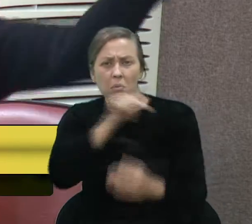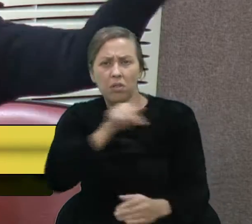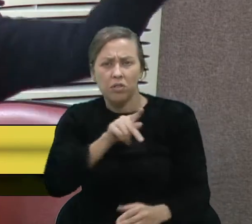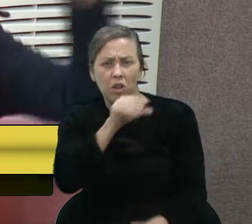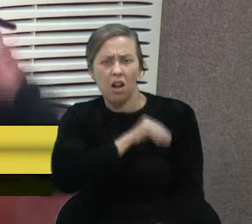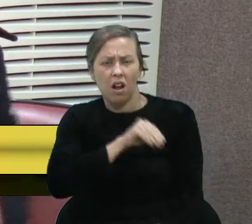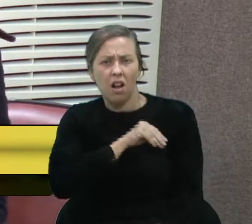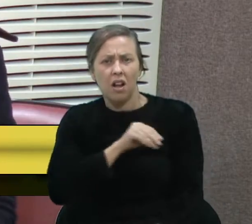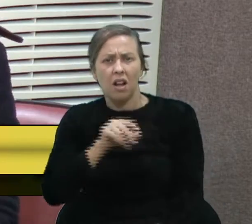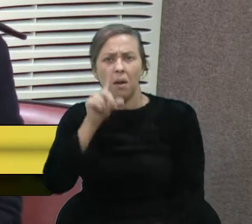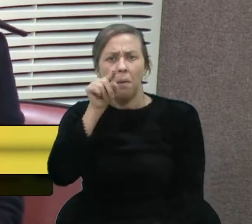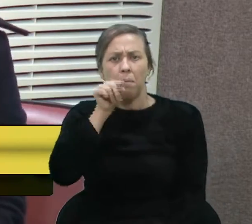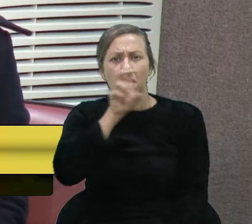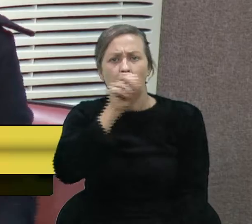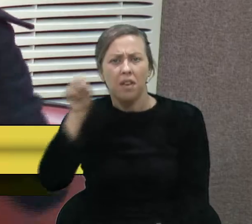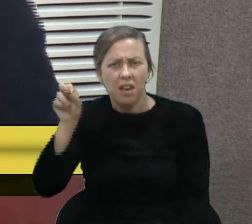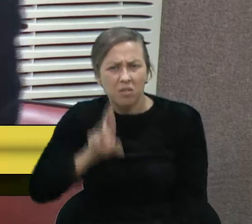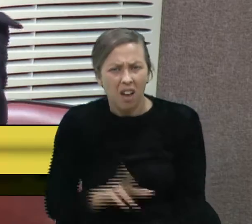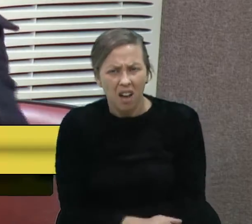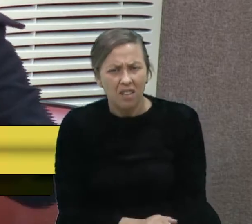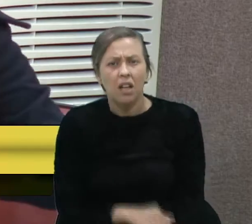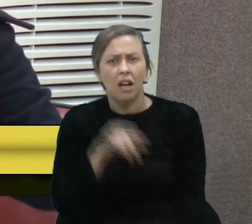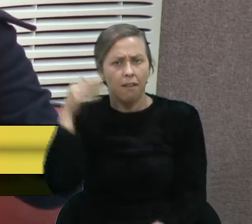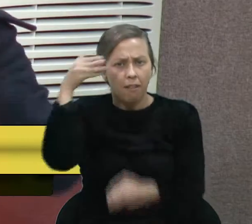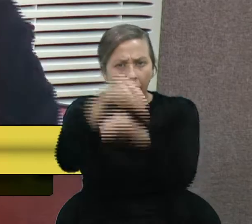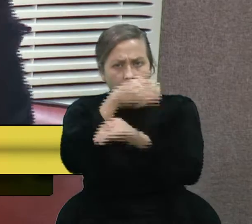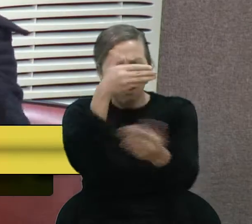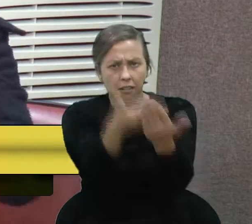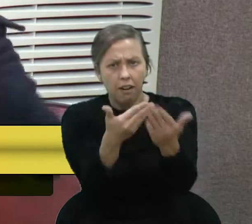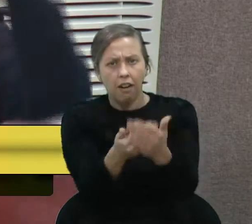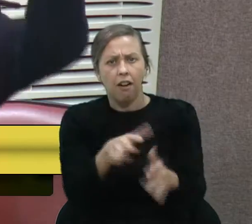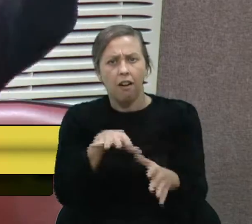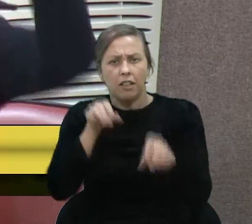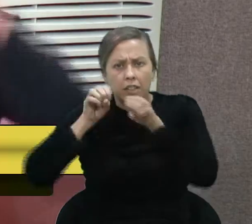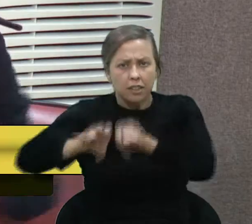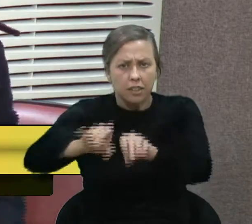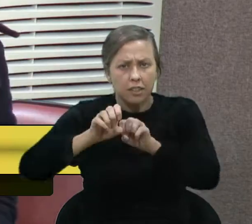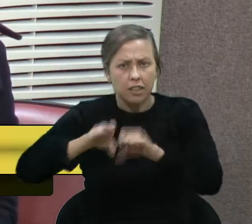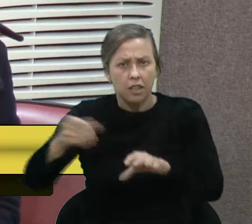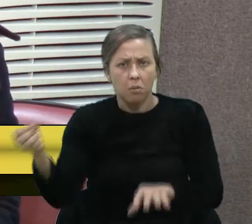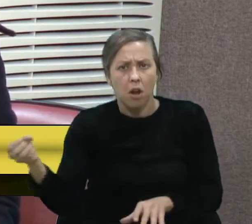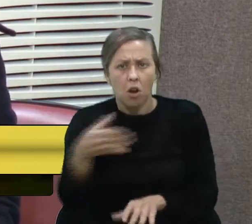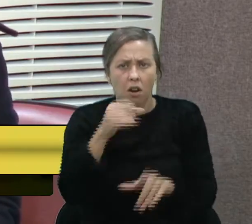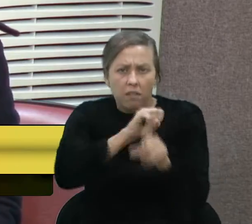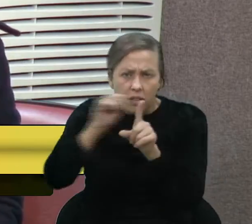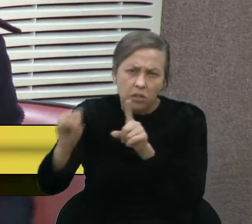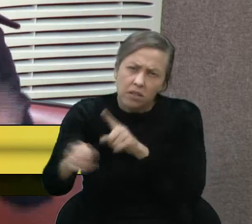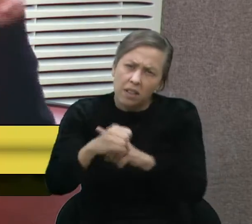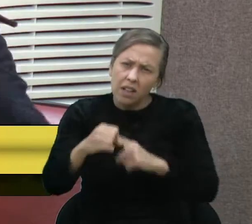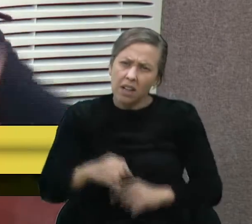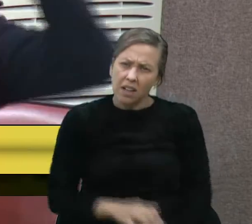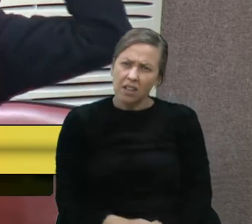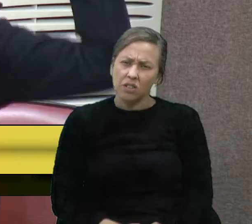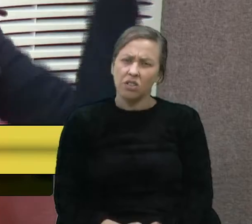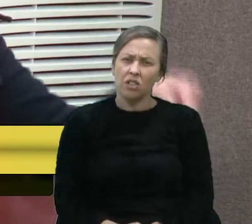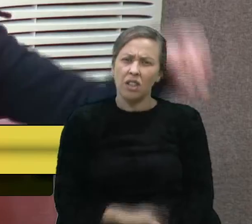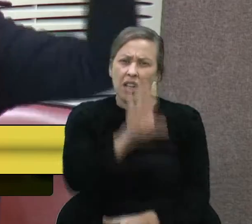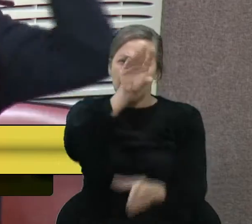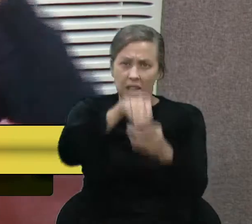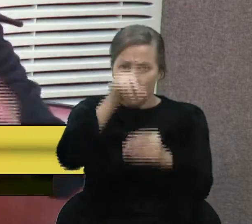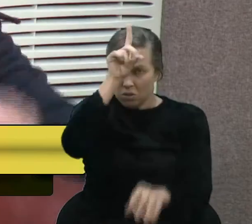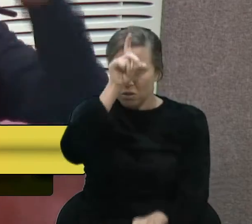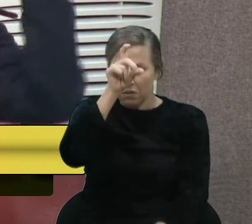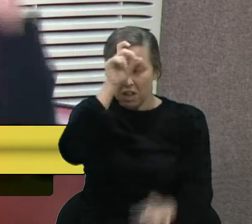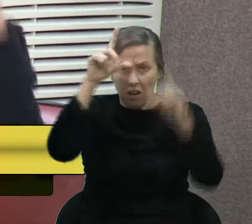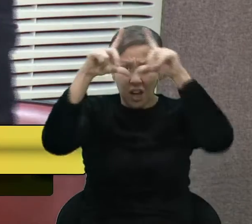maioria recebe R 1.500. E está lá, formando uma nova sociedade. Dentro dos hospitais,